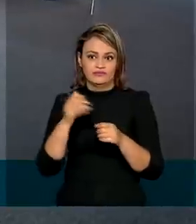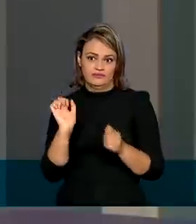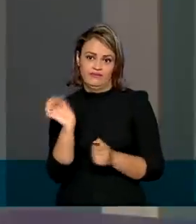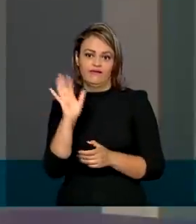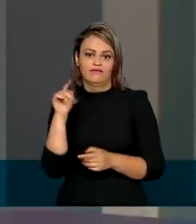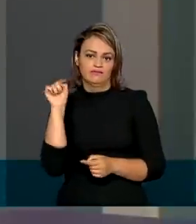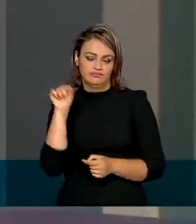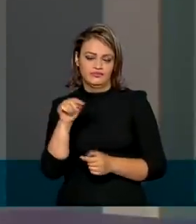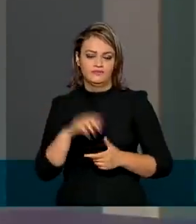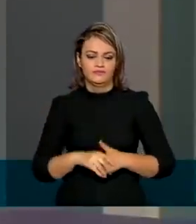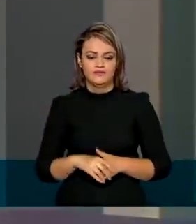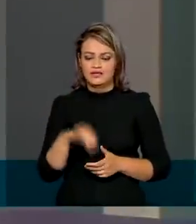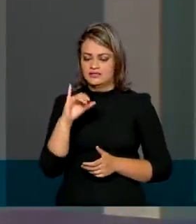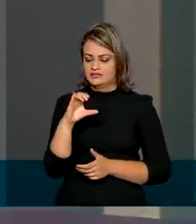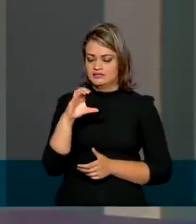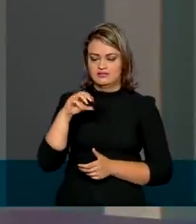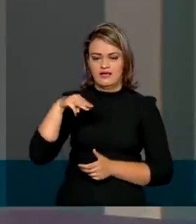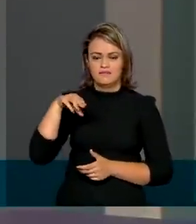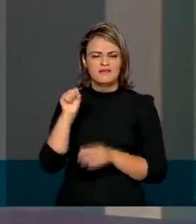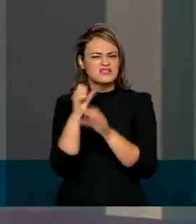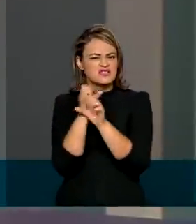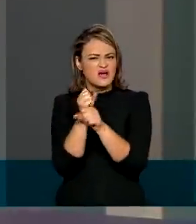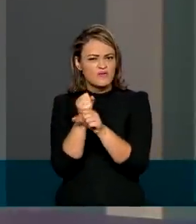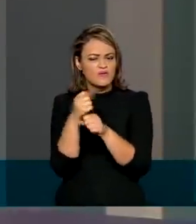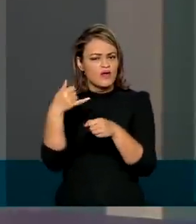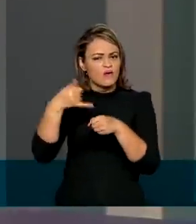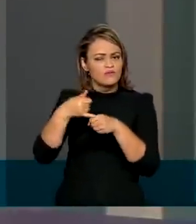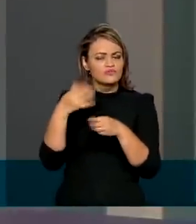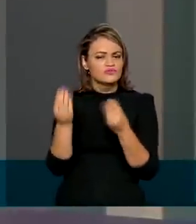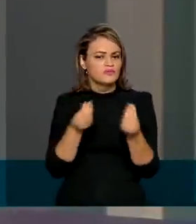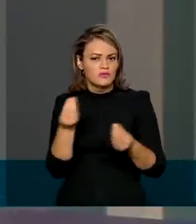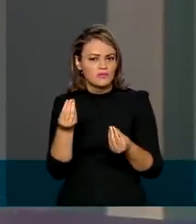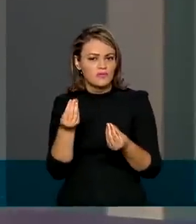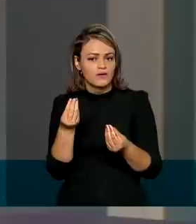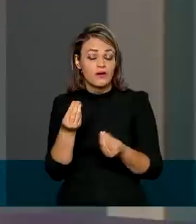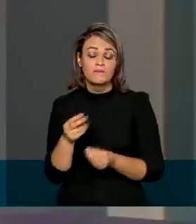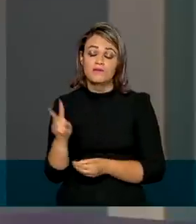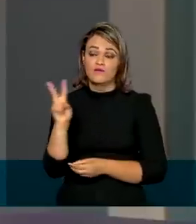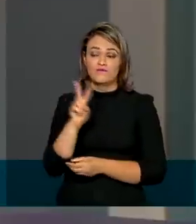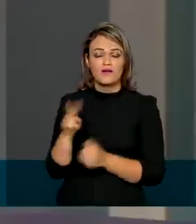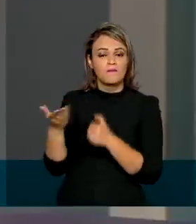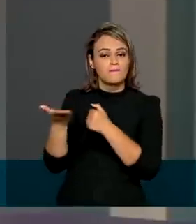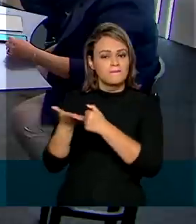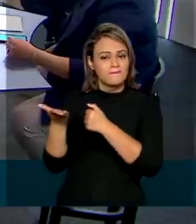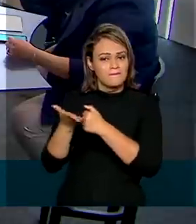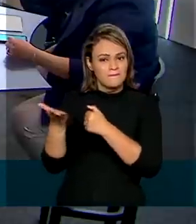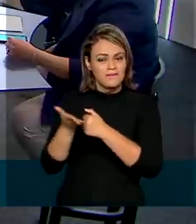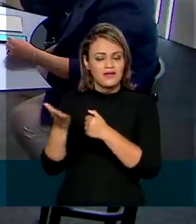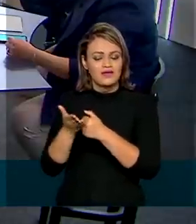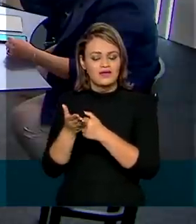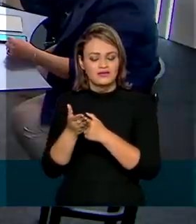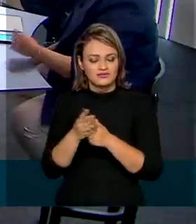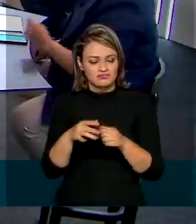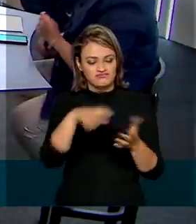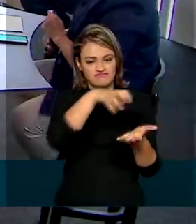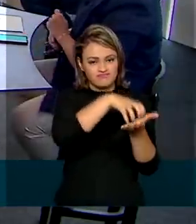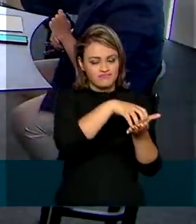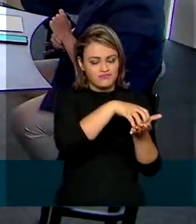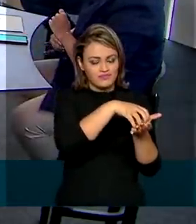preços. Como é que o ICMS é calculado em cima dos combustíveis? Pelo preço médio nas bombas